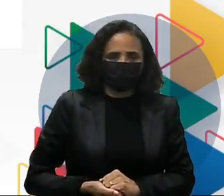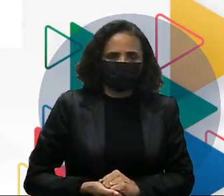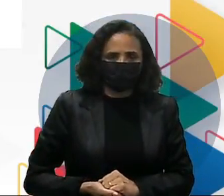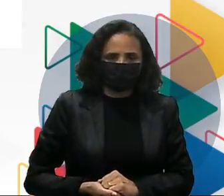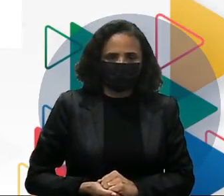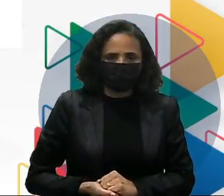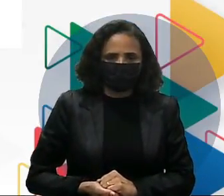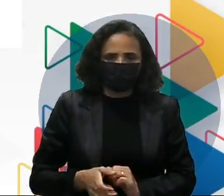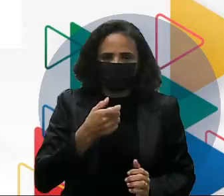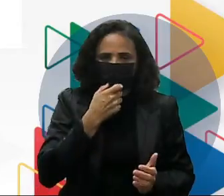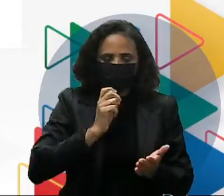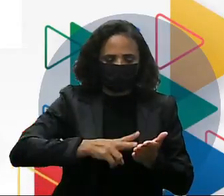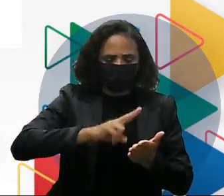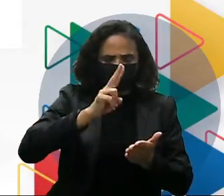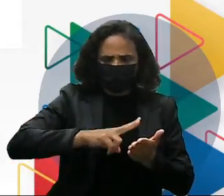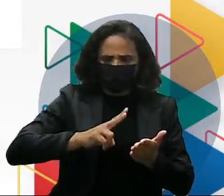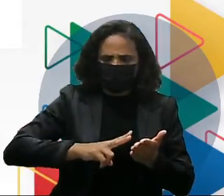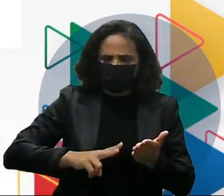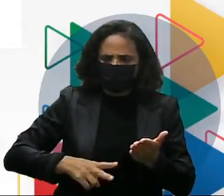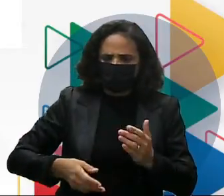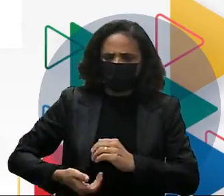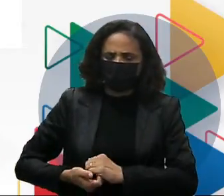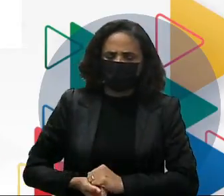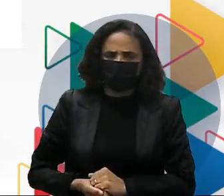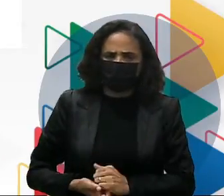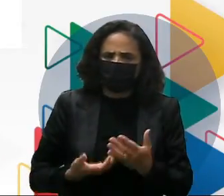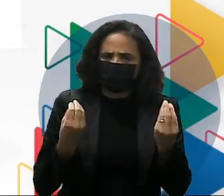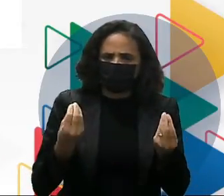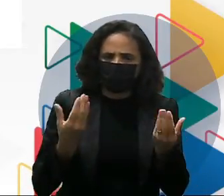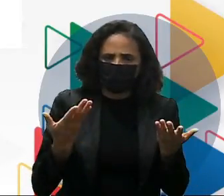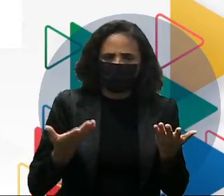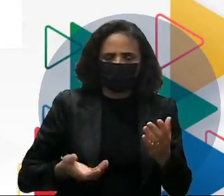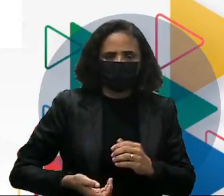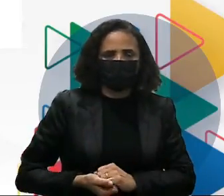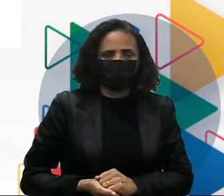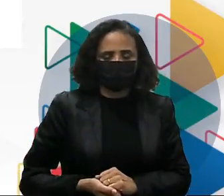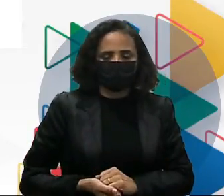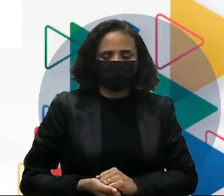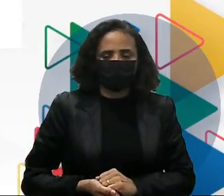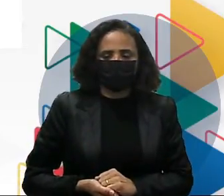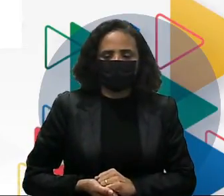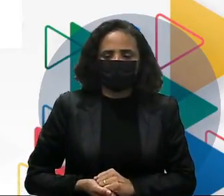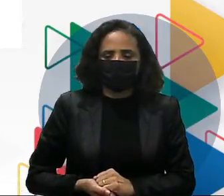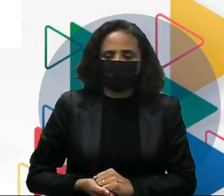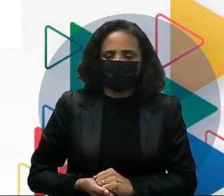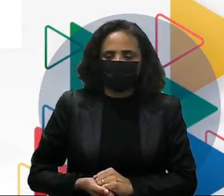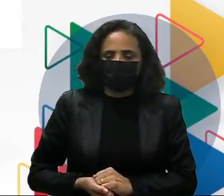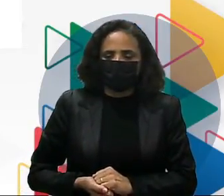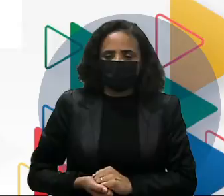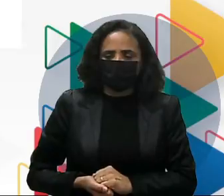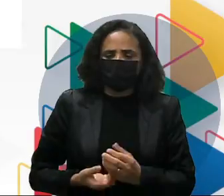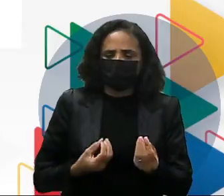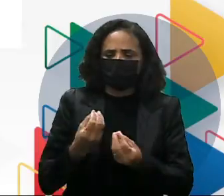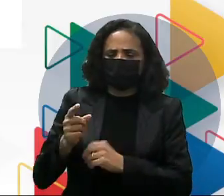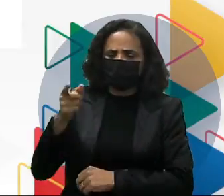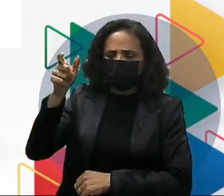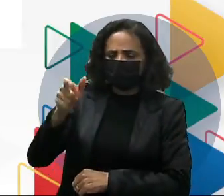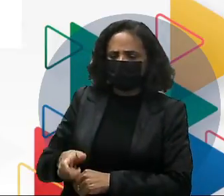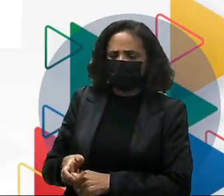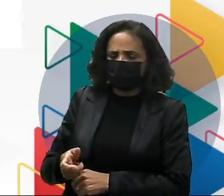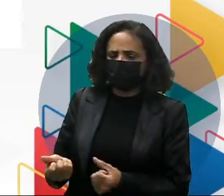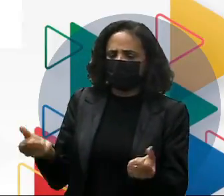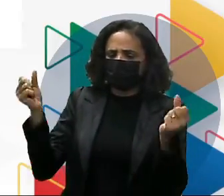Chatbot responde, você seria inútil. I hope so, otherwise it won't sound